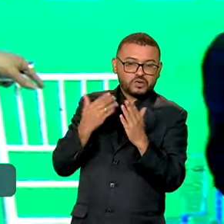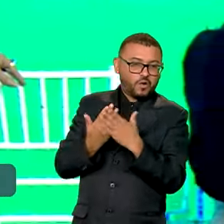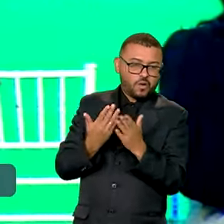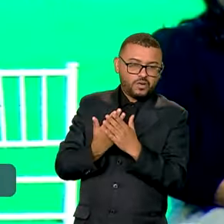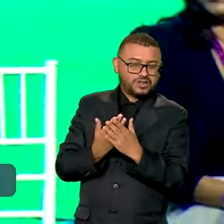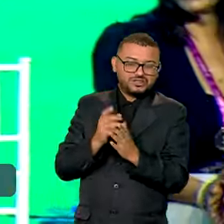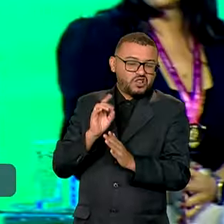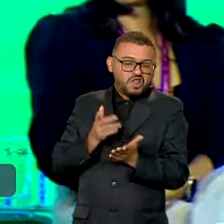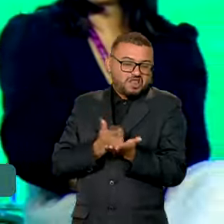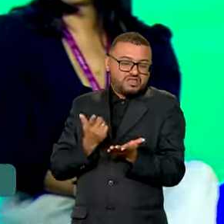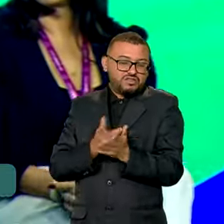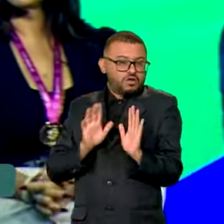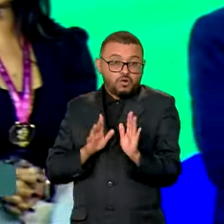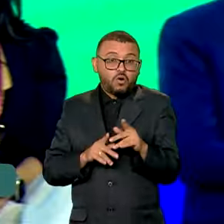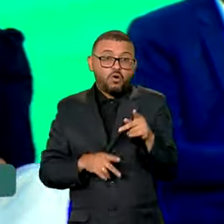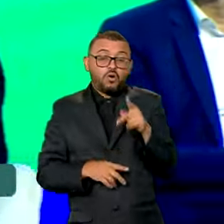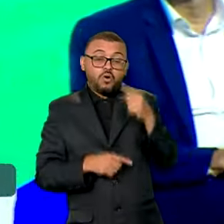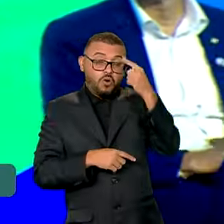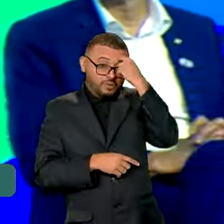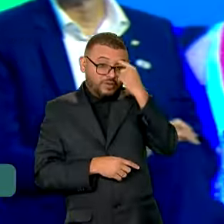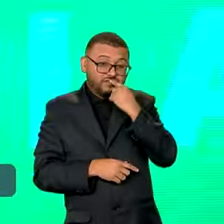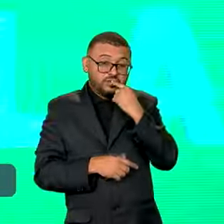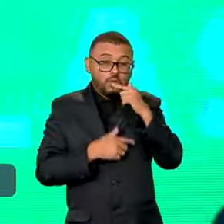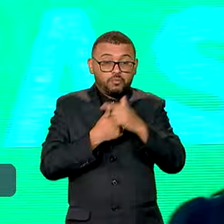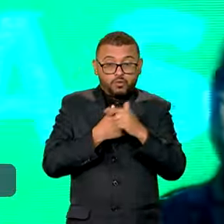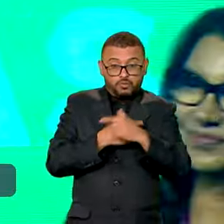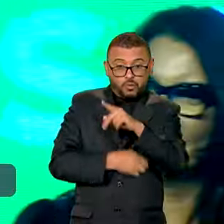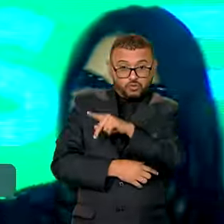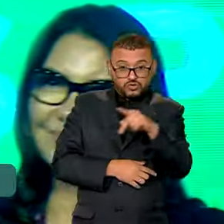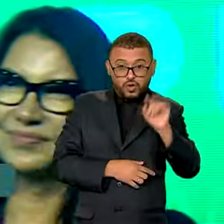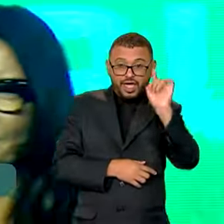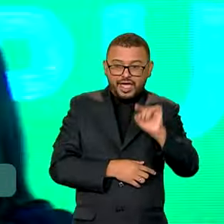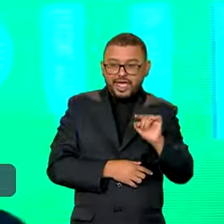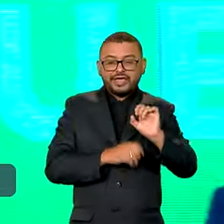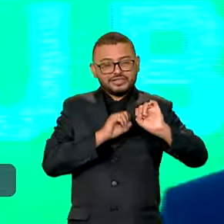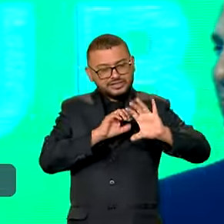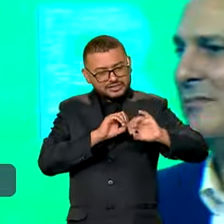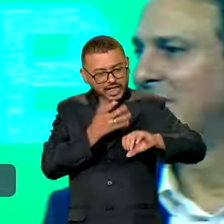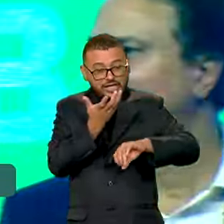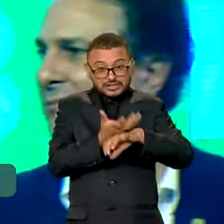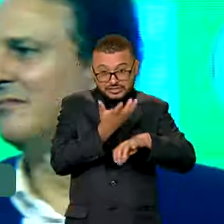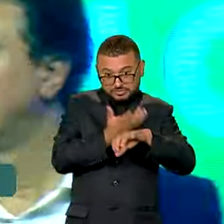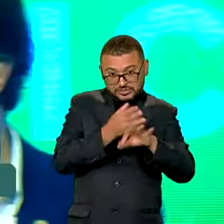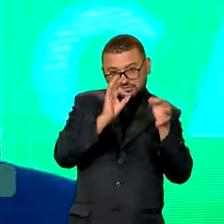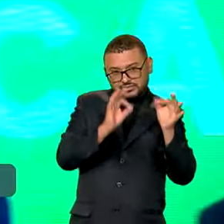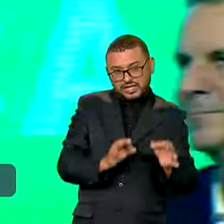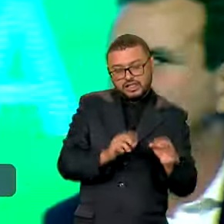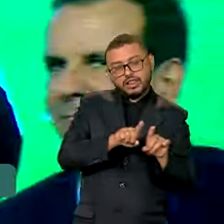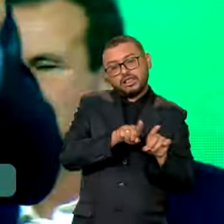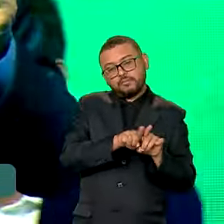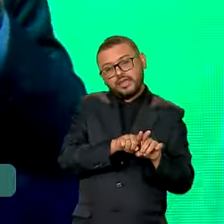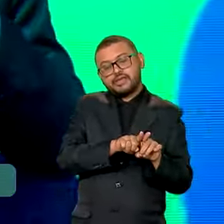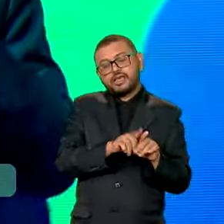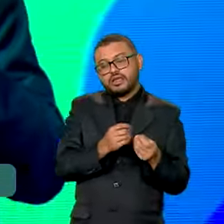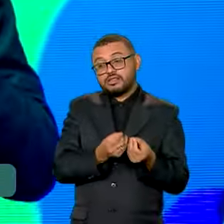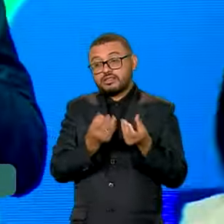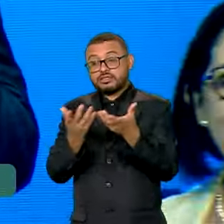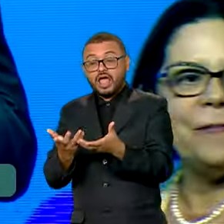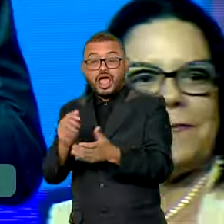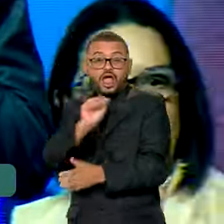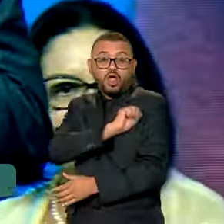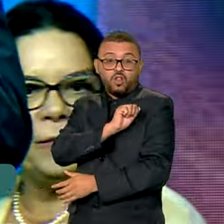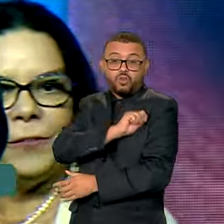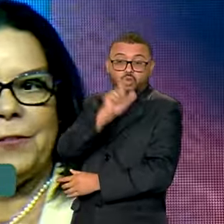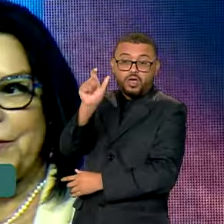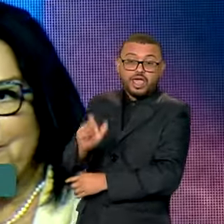que está nos livros. Não. O papel do professor, além de ensinar as matérias que tem que ensinar, é fazer com que o